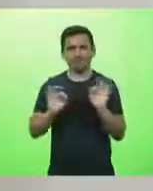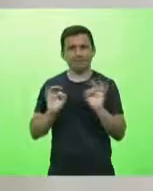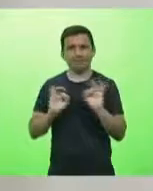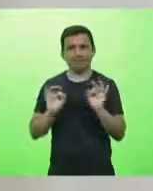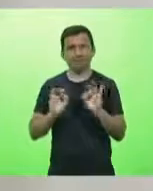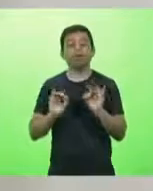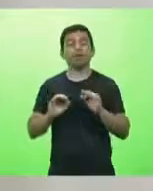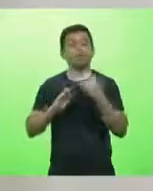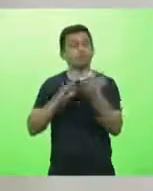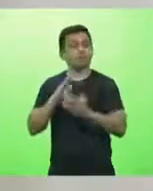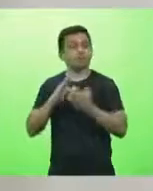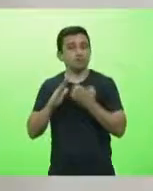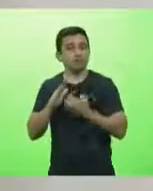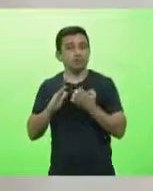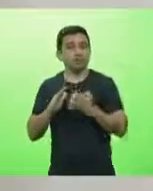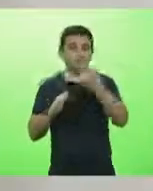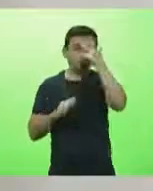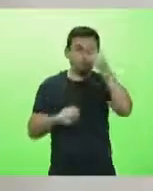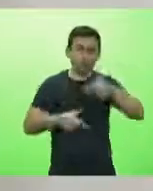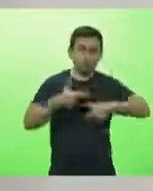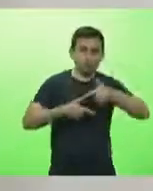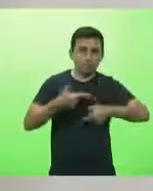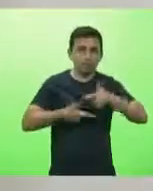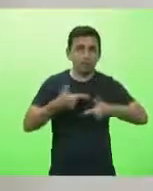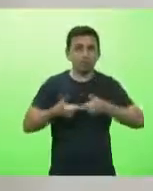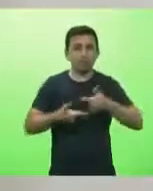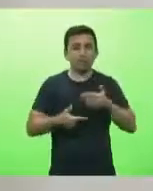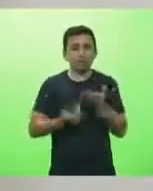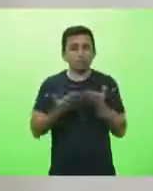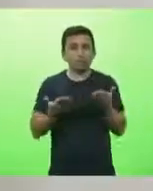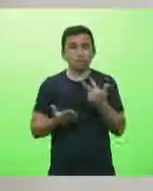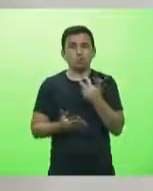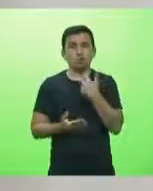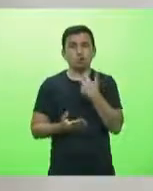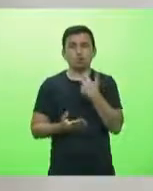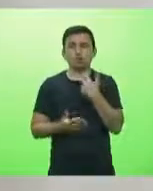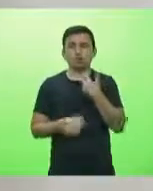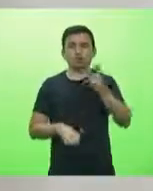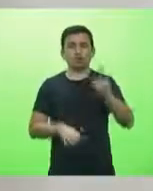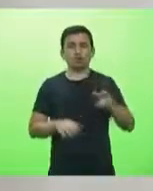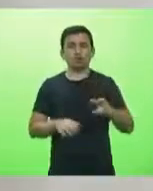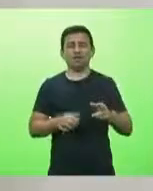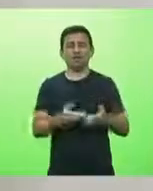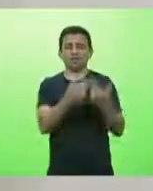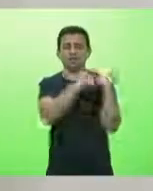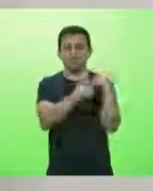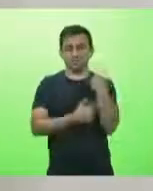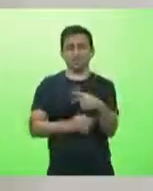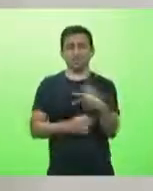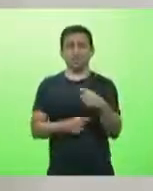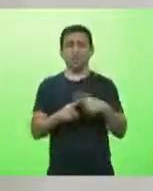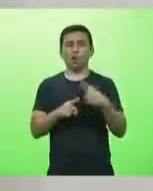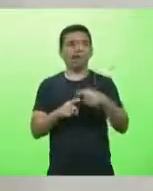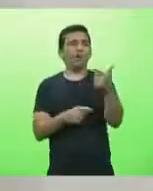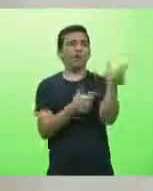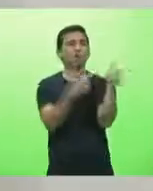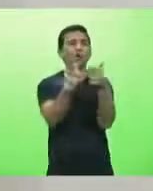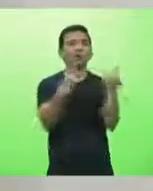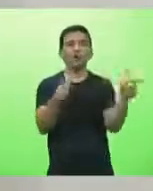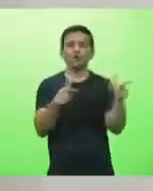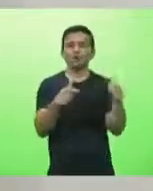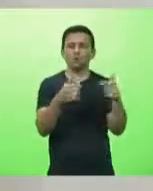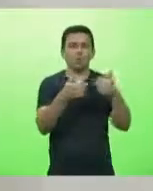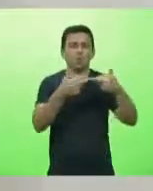empresários, empregadores, os empregados, não podem ser responsabilizados pela negligência de terceiros, qual é o clamor dessas